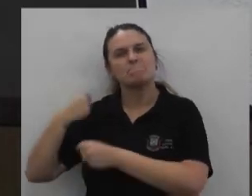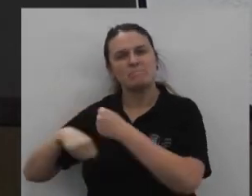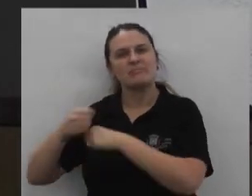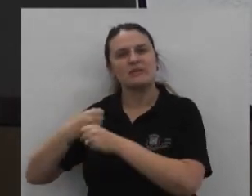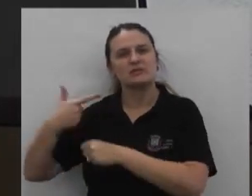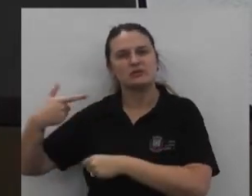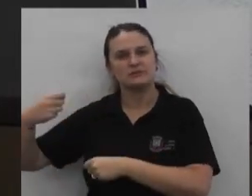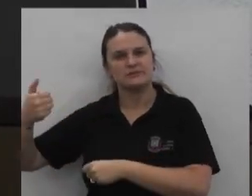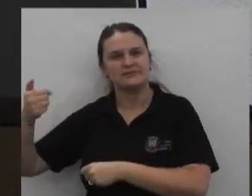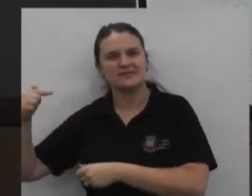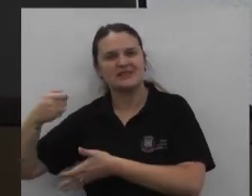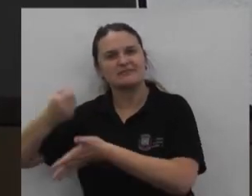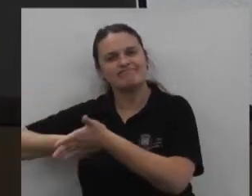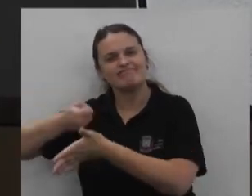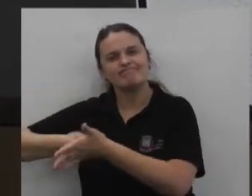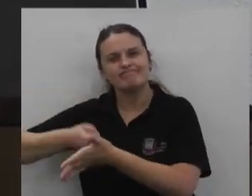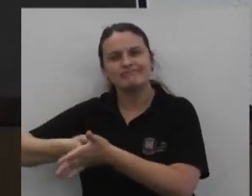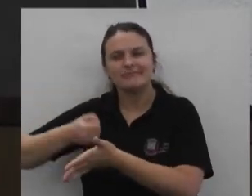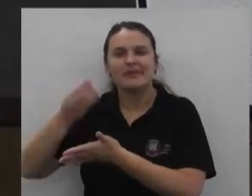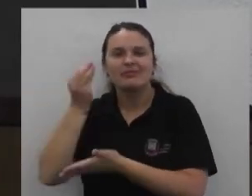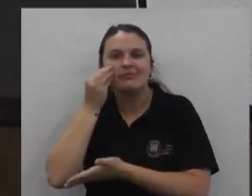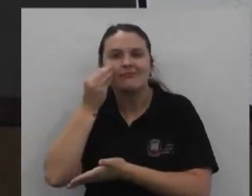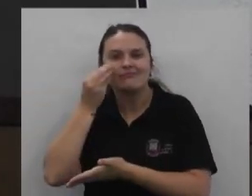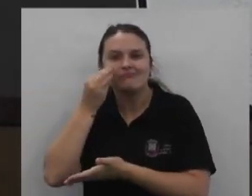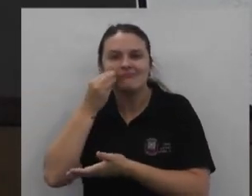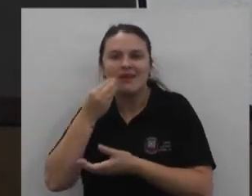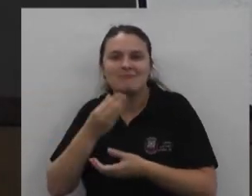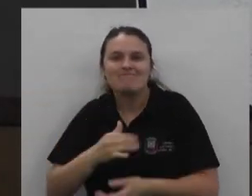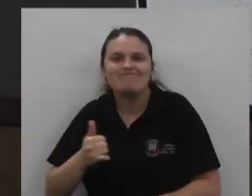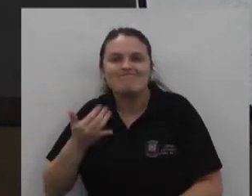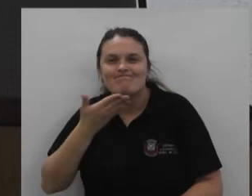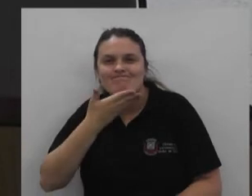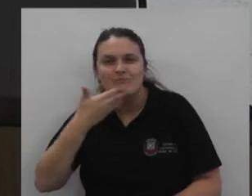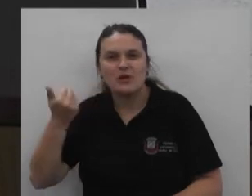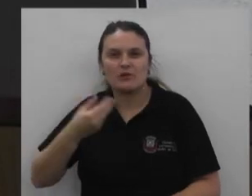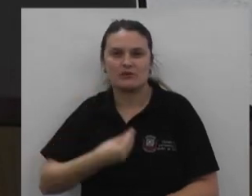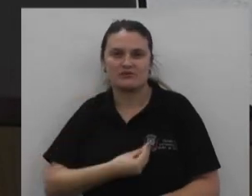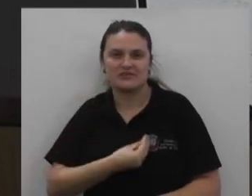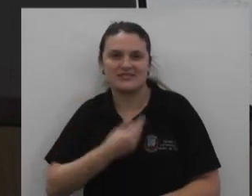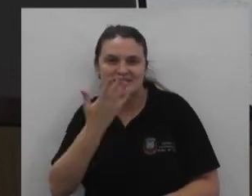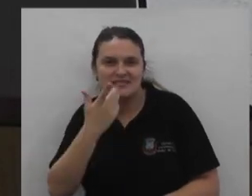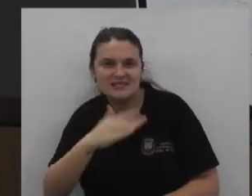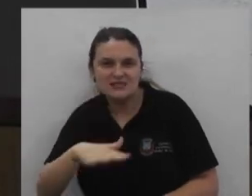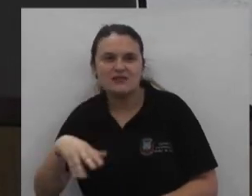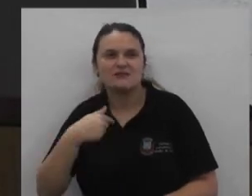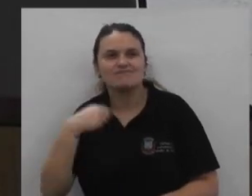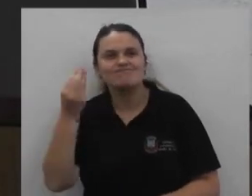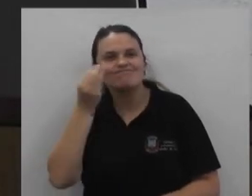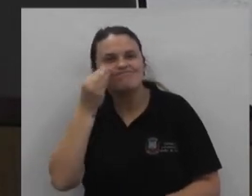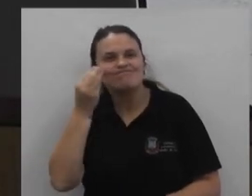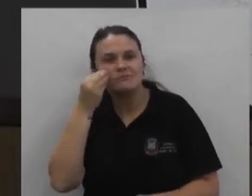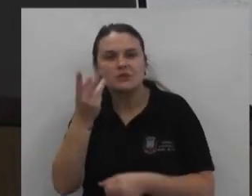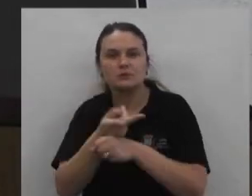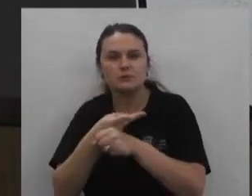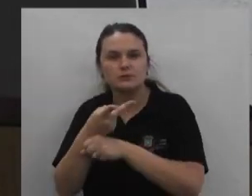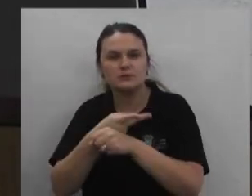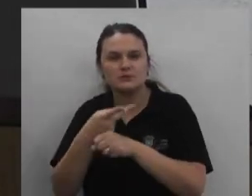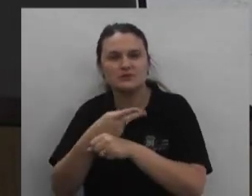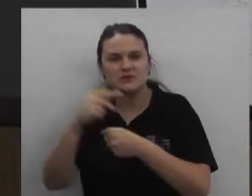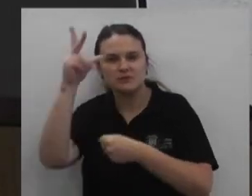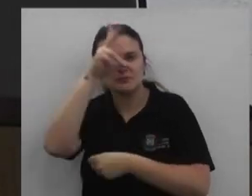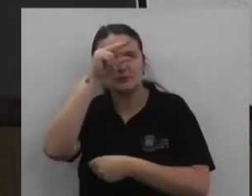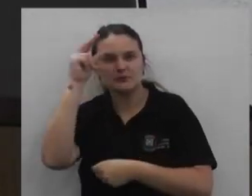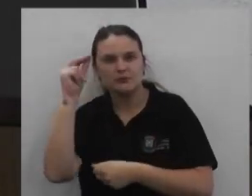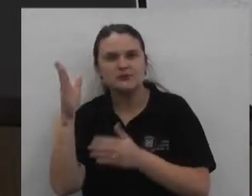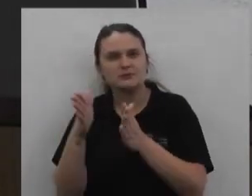2017 Lutando para dar Mais qualidade De vida Aos nossos pequenos For insistente As vezes Que procurei O prefeito